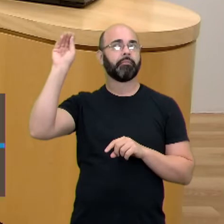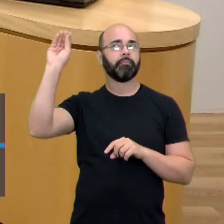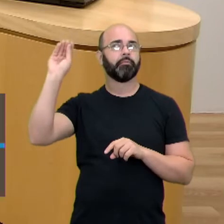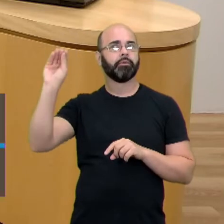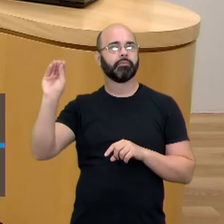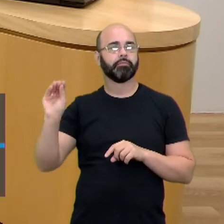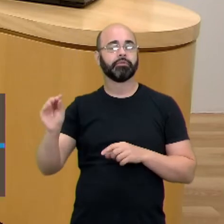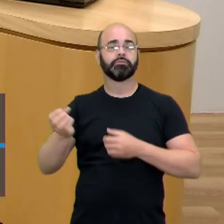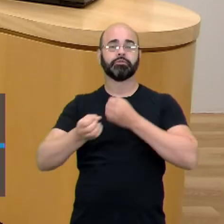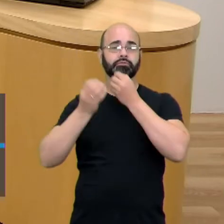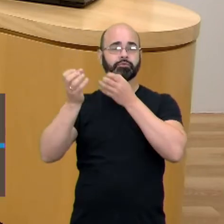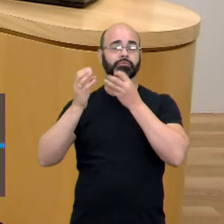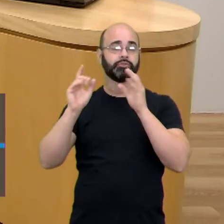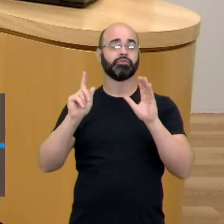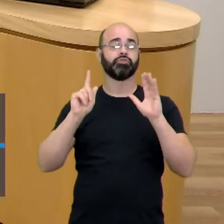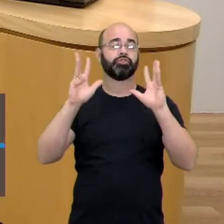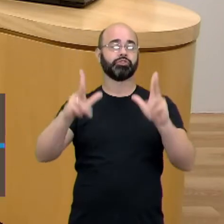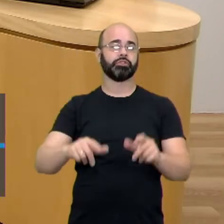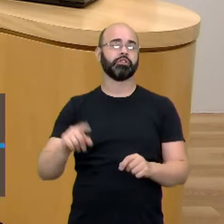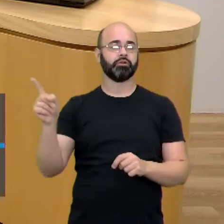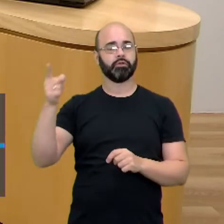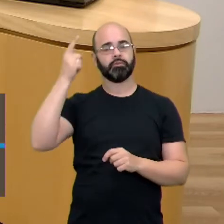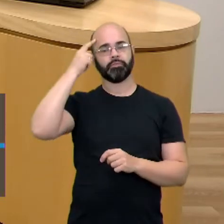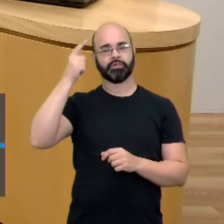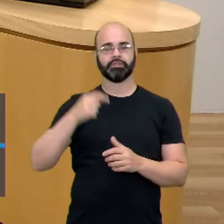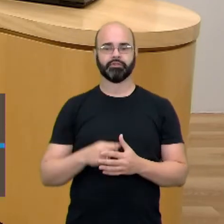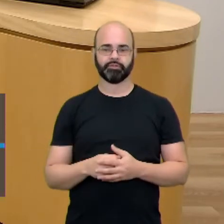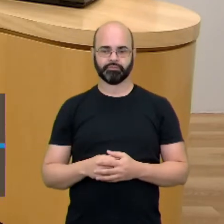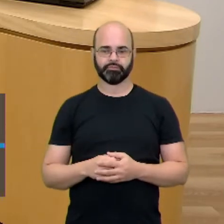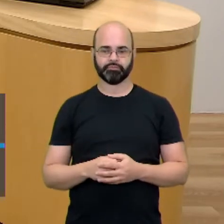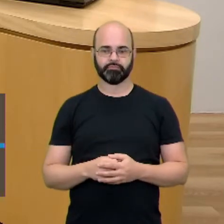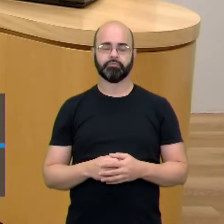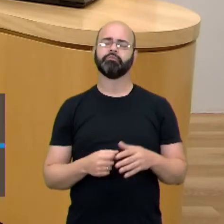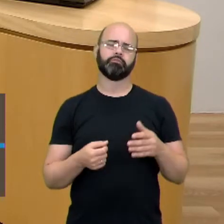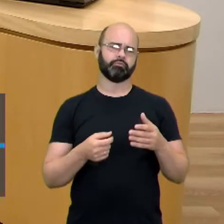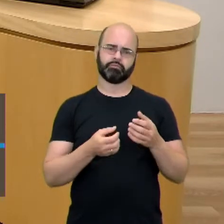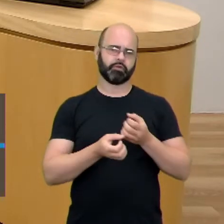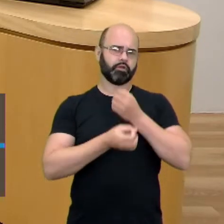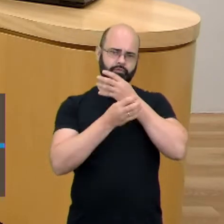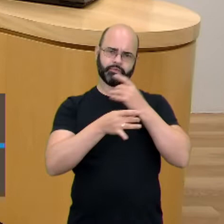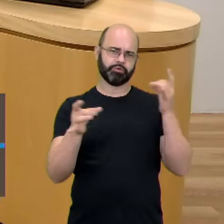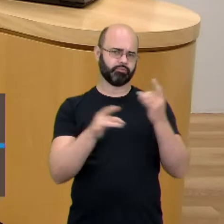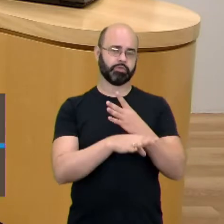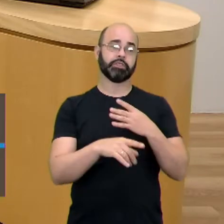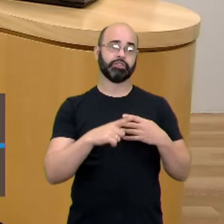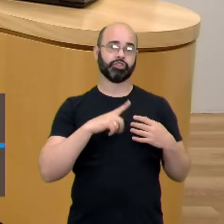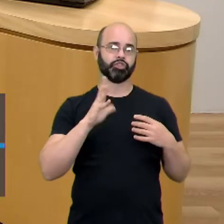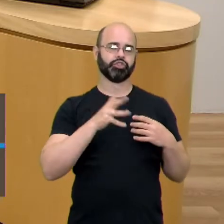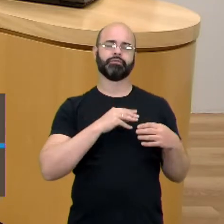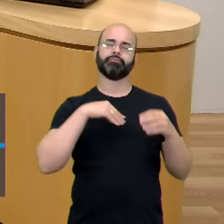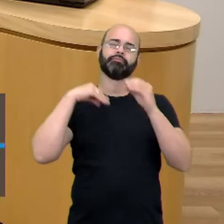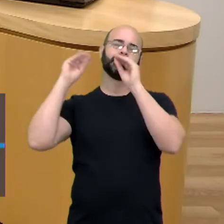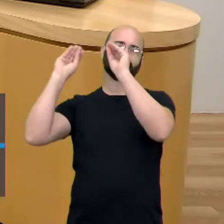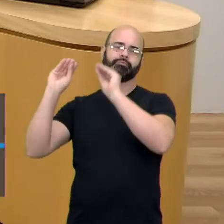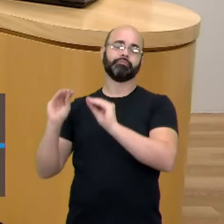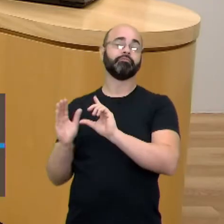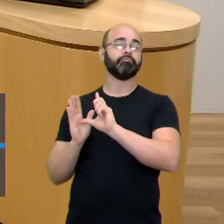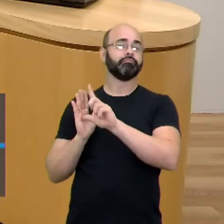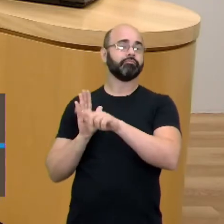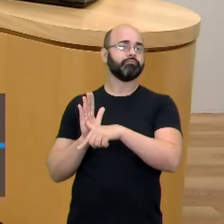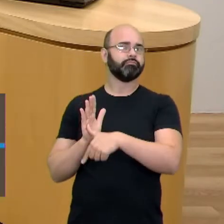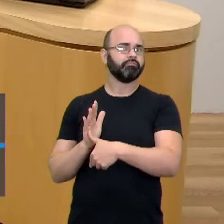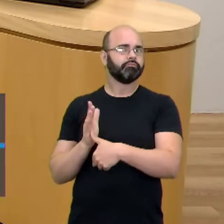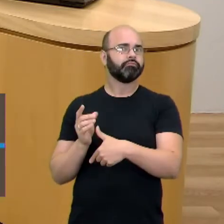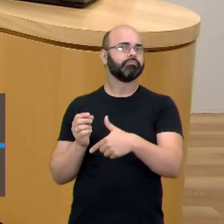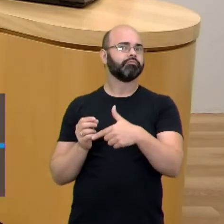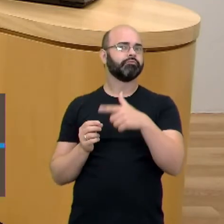sobre aquilo que ele estava investigando. As informações de que ele já dispunha. De que ele já dispunha. E aí acontece um fenômeno interessante, né?